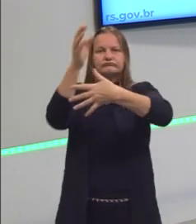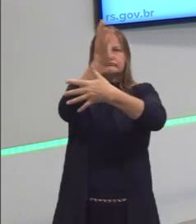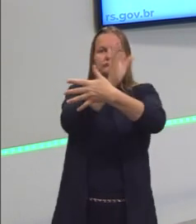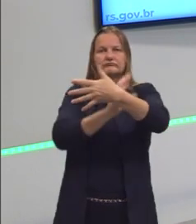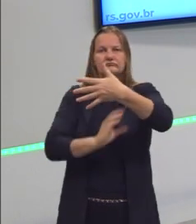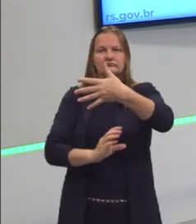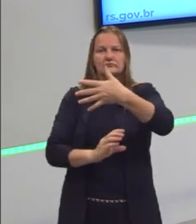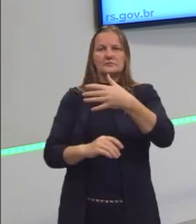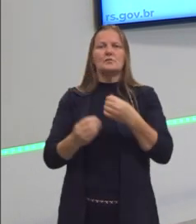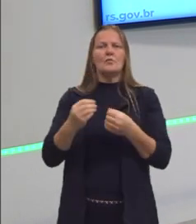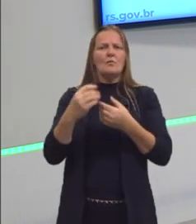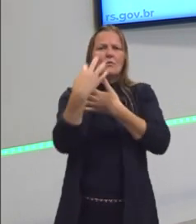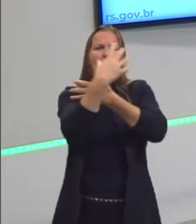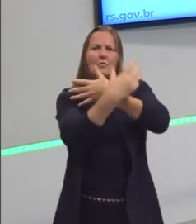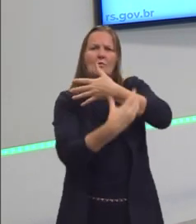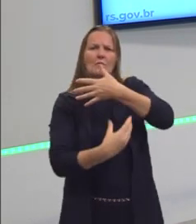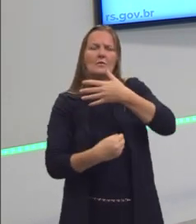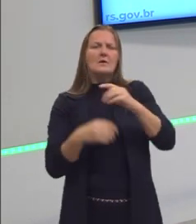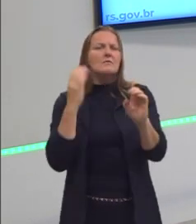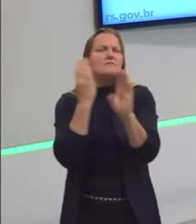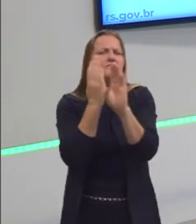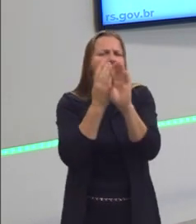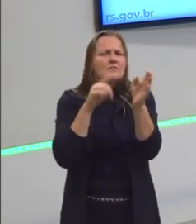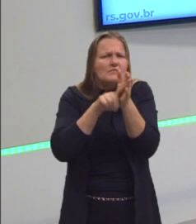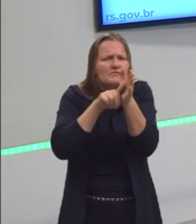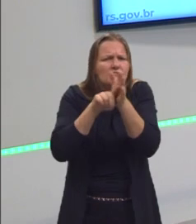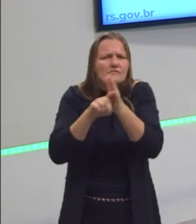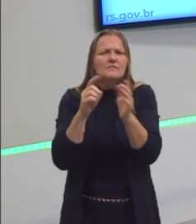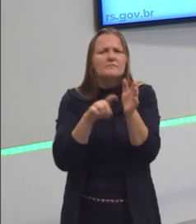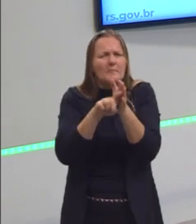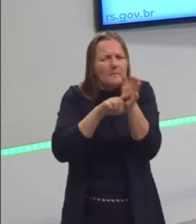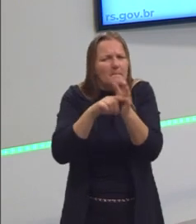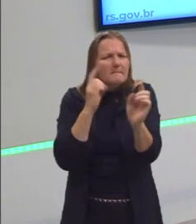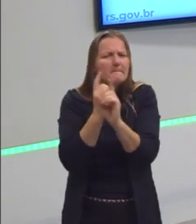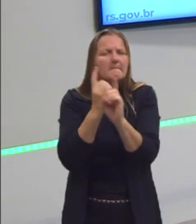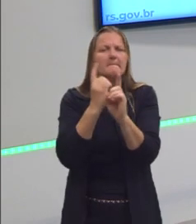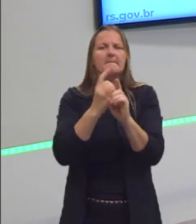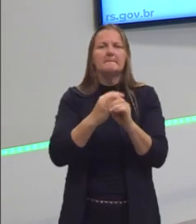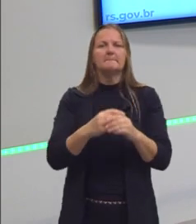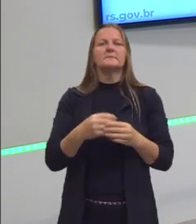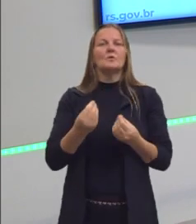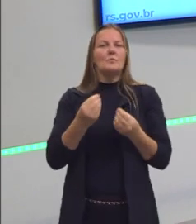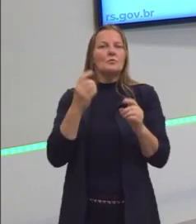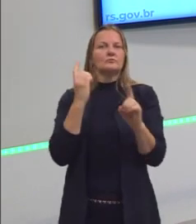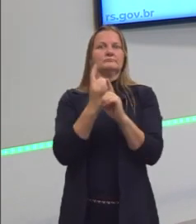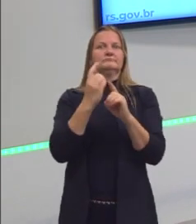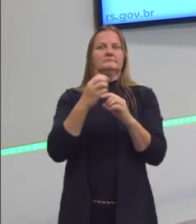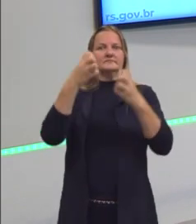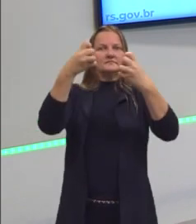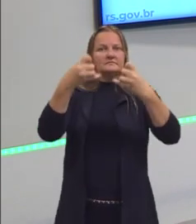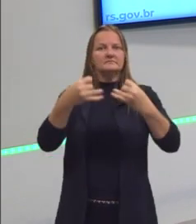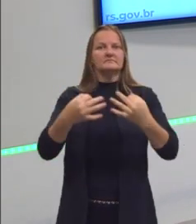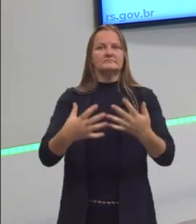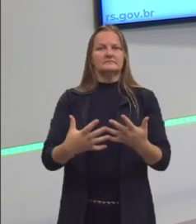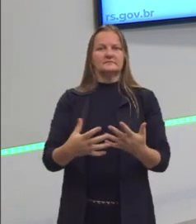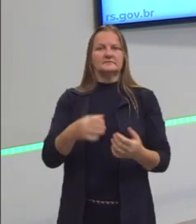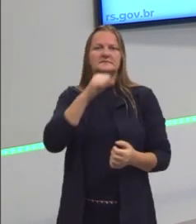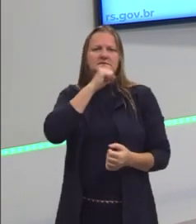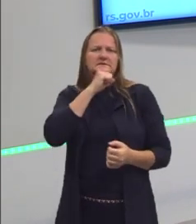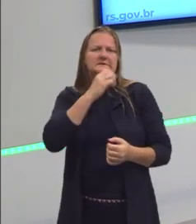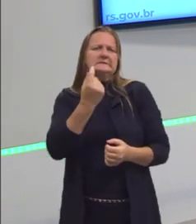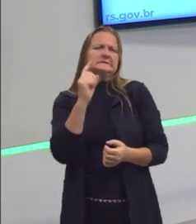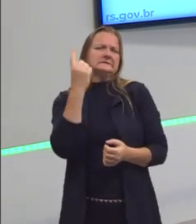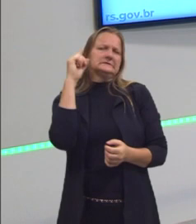desses achados arqueológicos para poder contar essa história através dos vestígios que sobraram de muito tempo atrás.